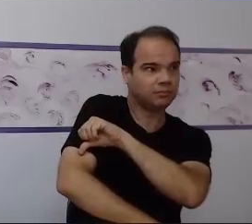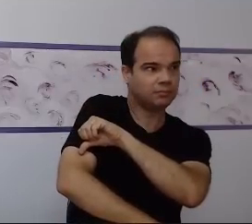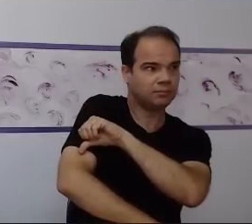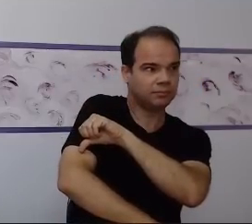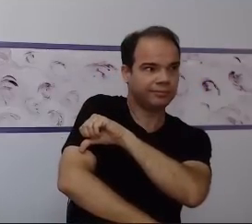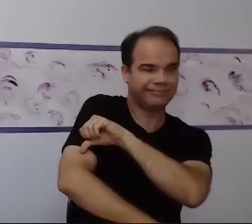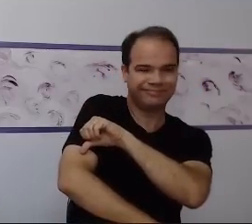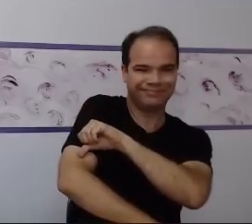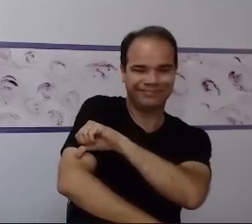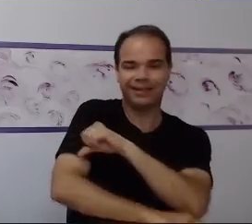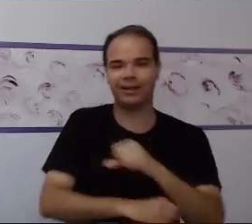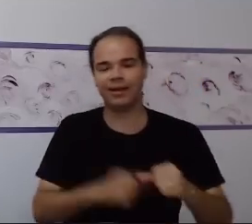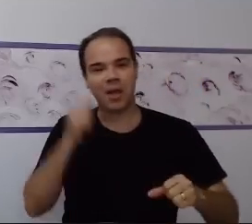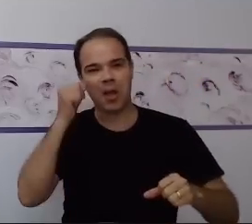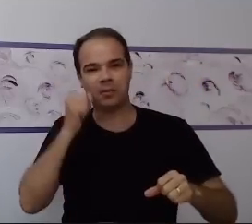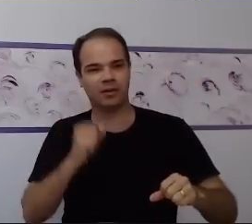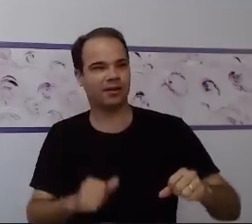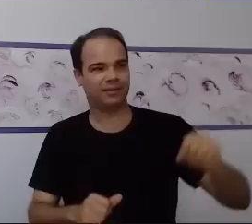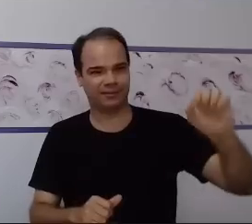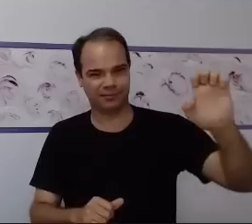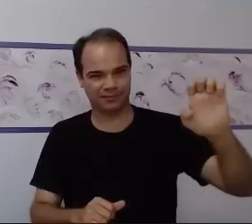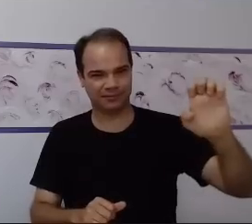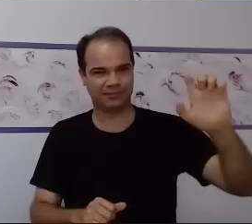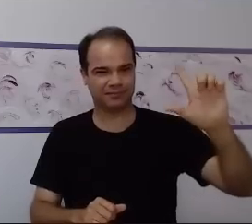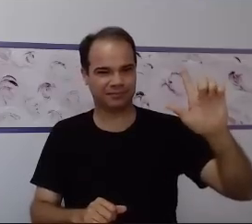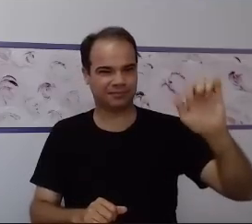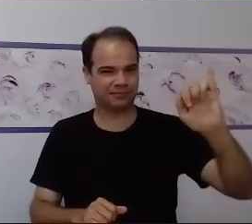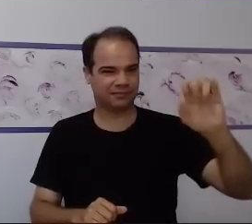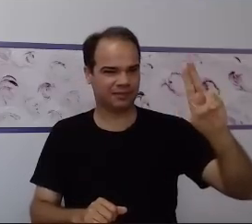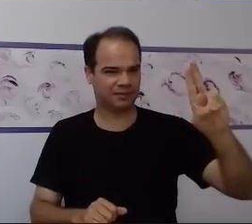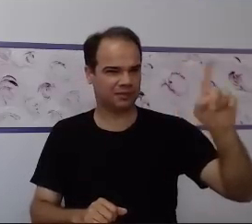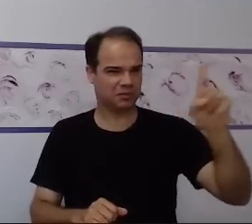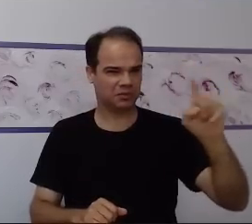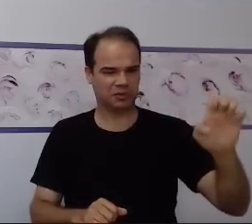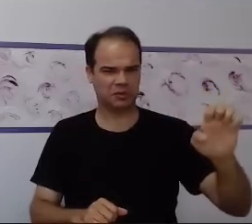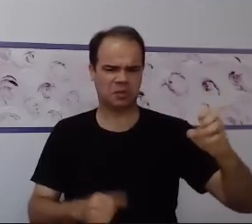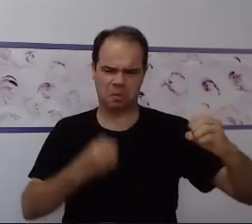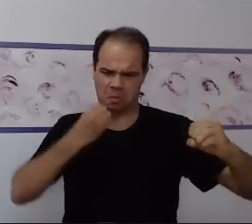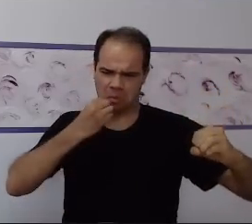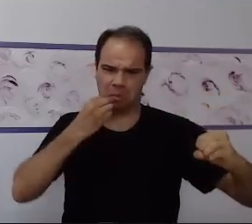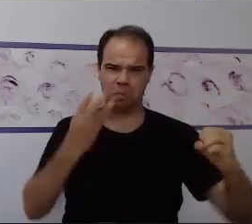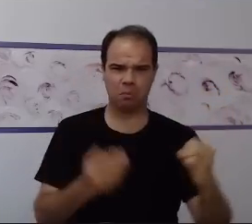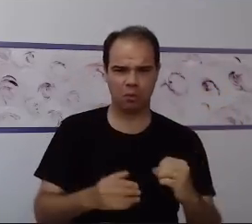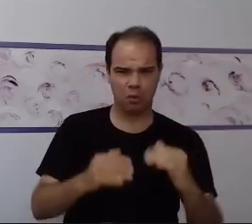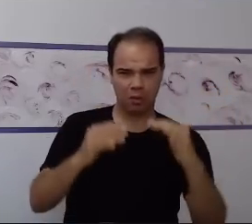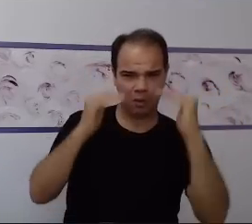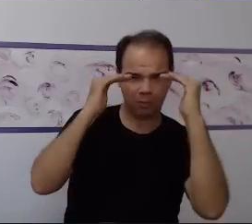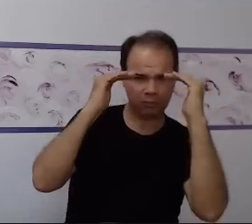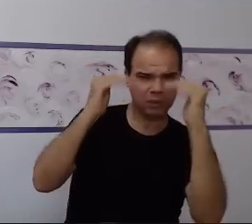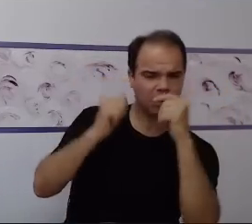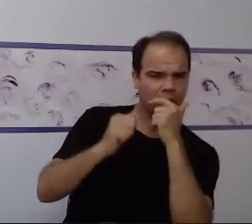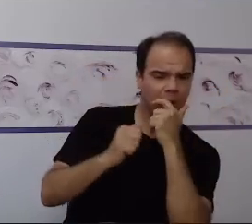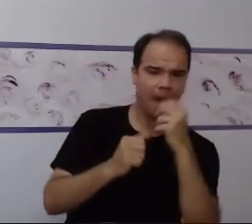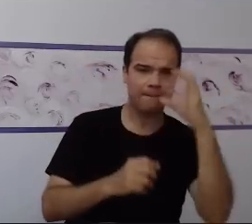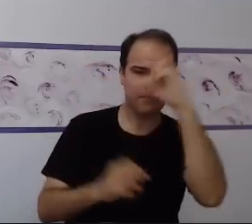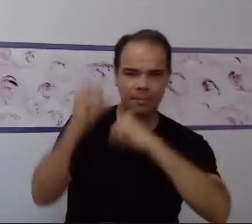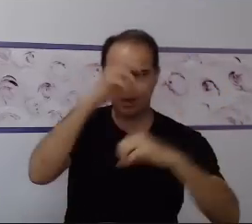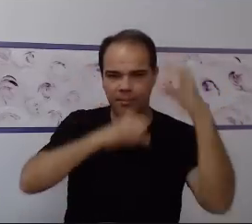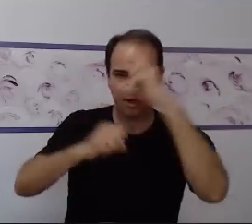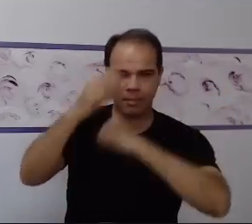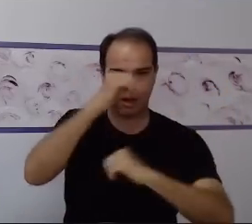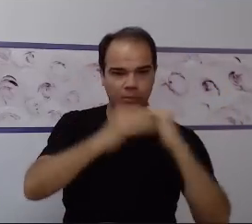todo esse glamour e toda a inteligência dela, ela consegue acompanhar a turma firmemente e desenvolve normalmente.